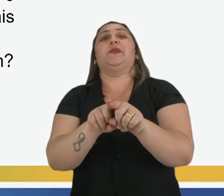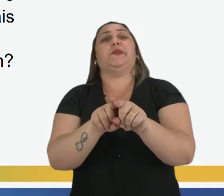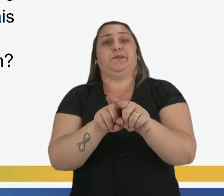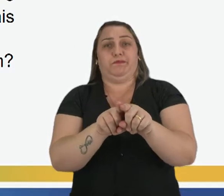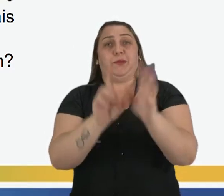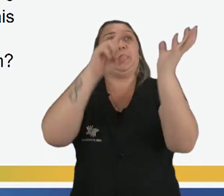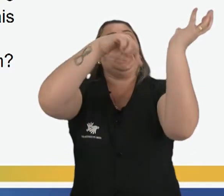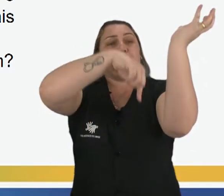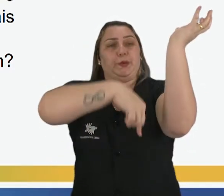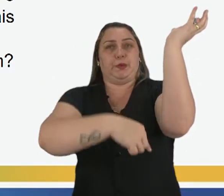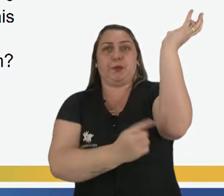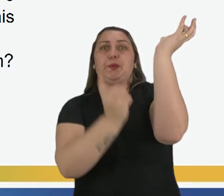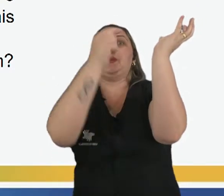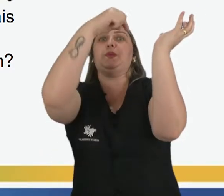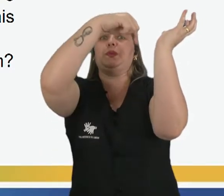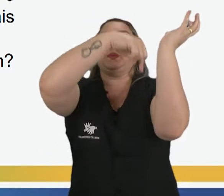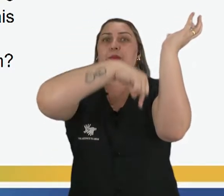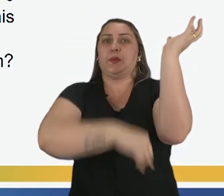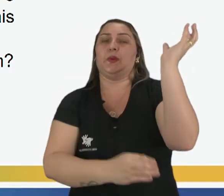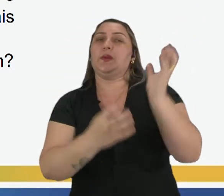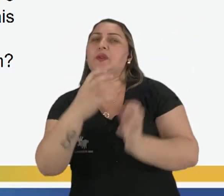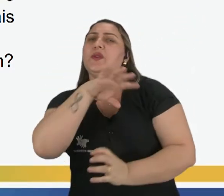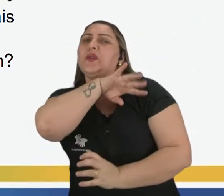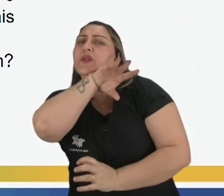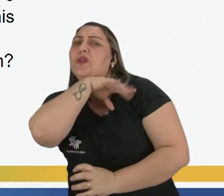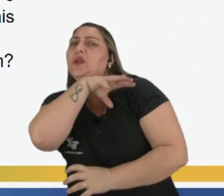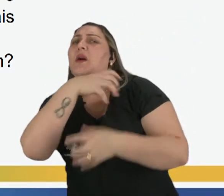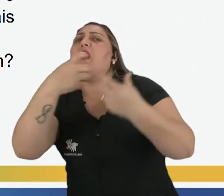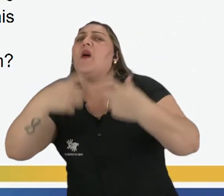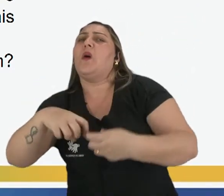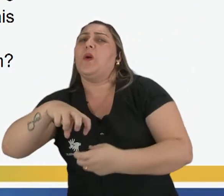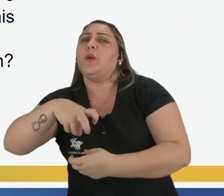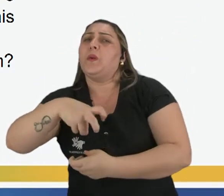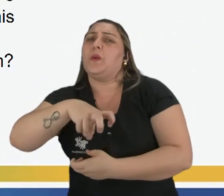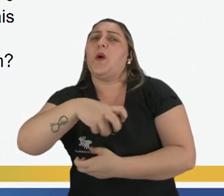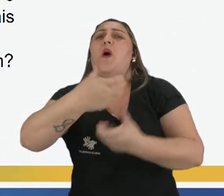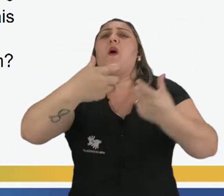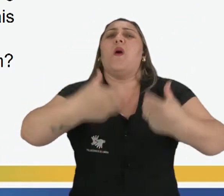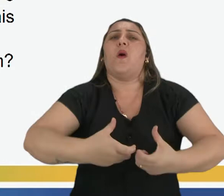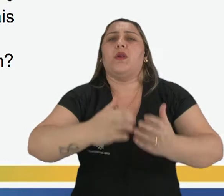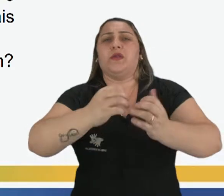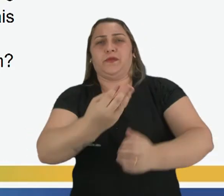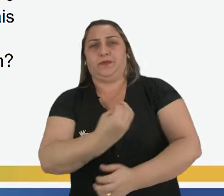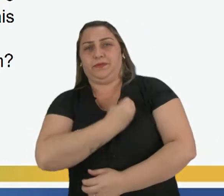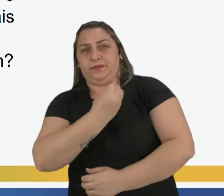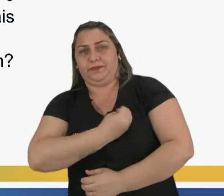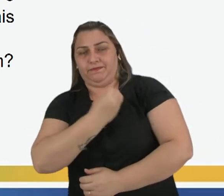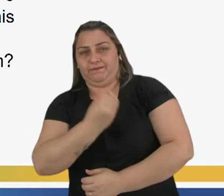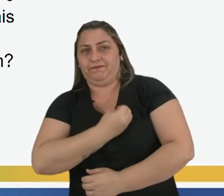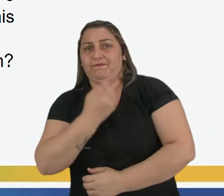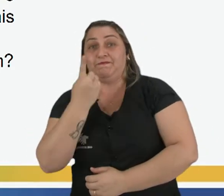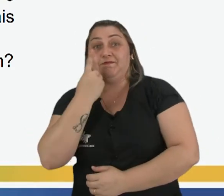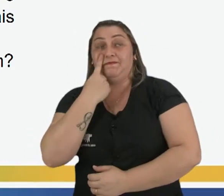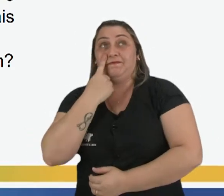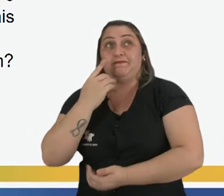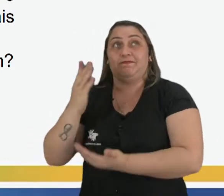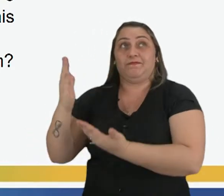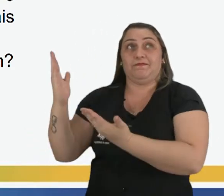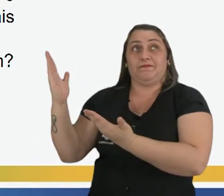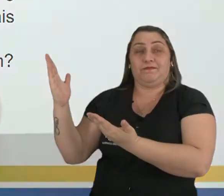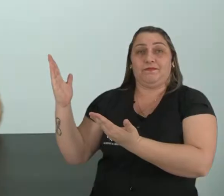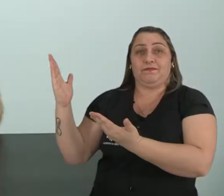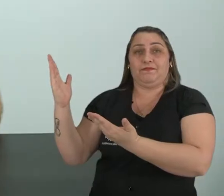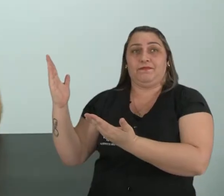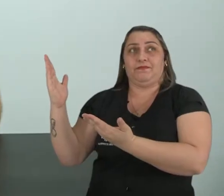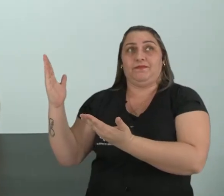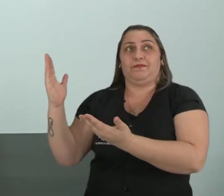minerais do solo. E os animais, onde se locomovem? Onde eles vivem? Olha pra mim aqui, ó. Onde que